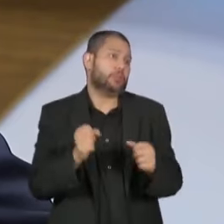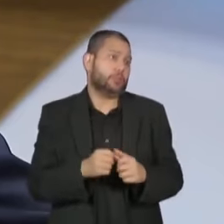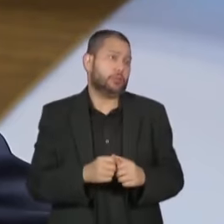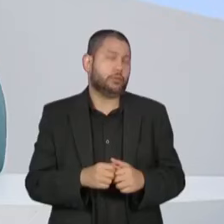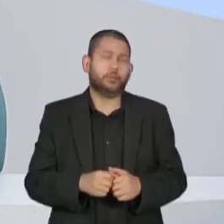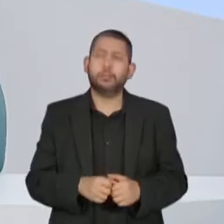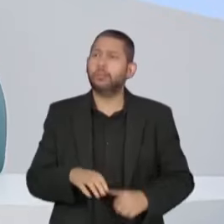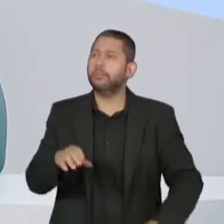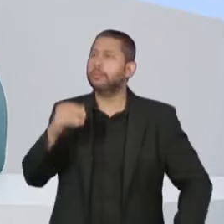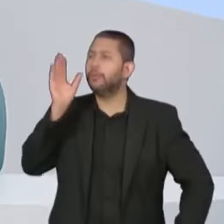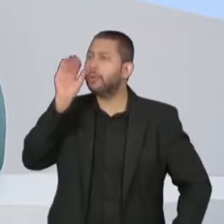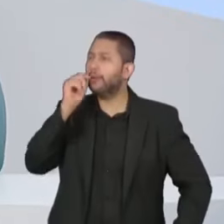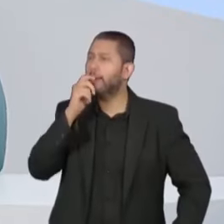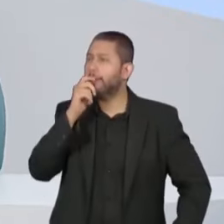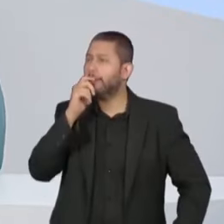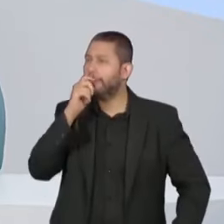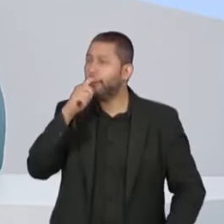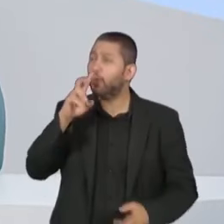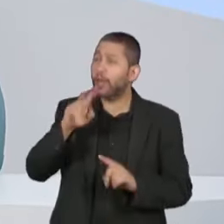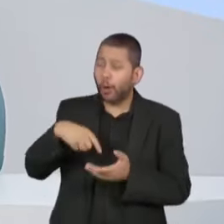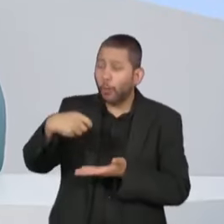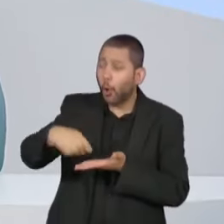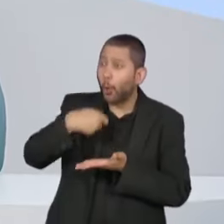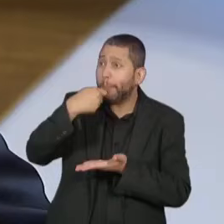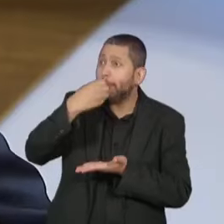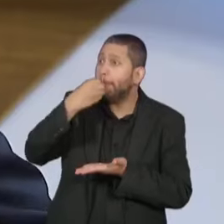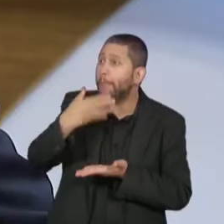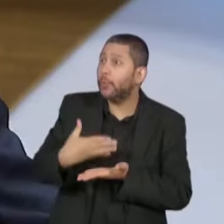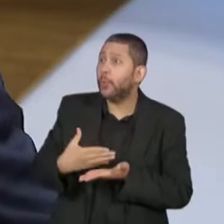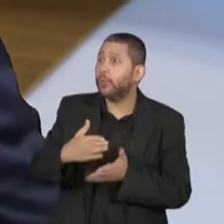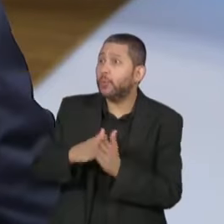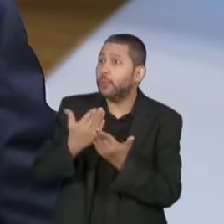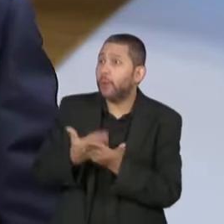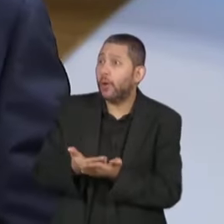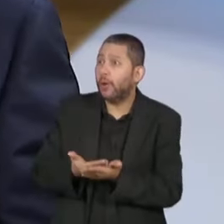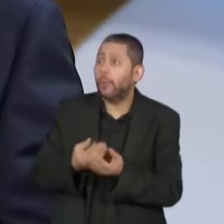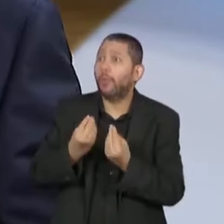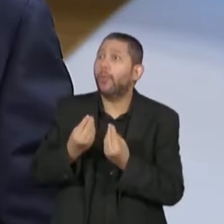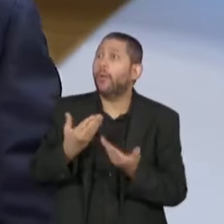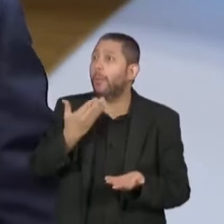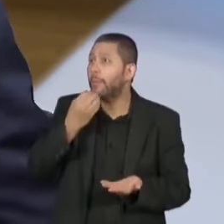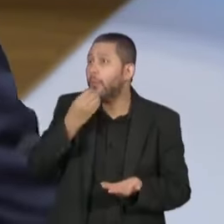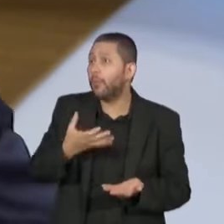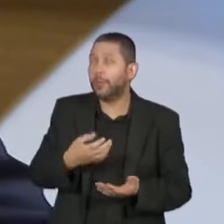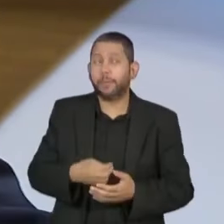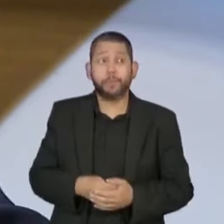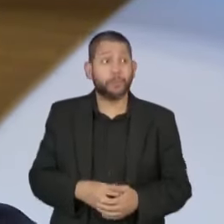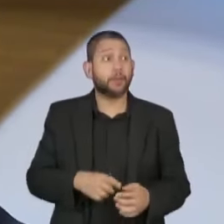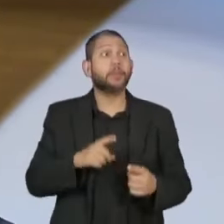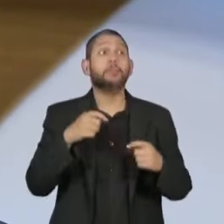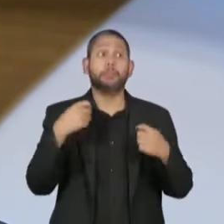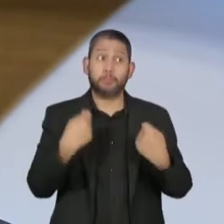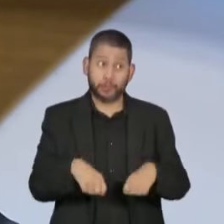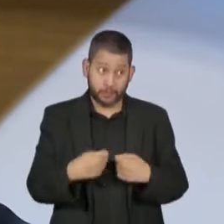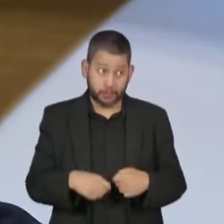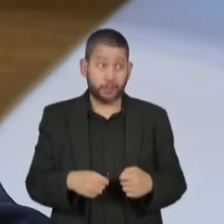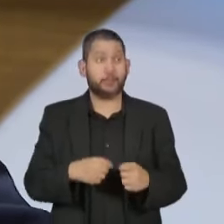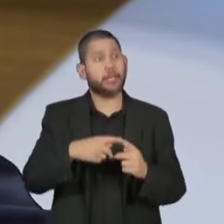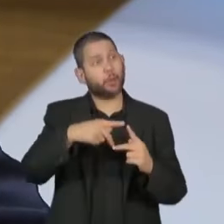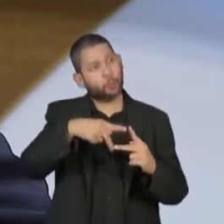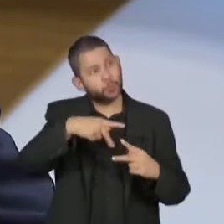Mas agora eu fiquei curioso. O que é uma boa merenda? Boa merenda é aquela que tem calorias e